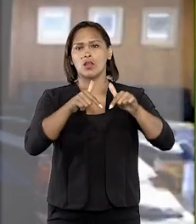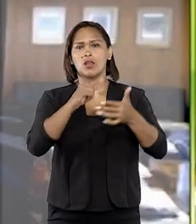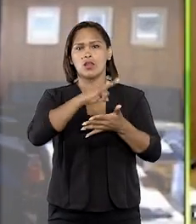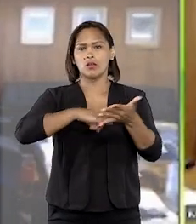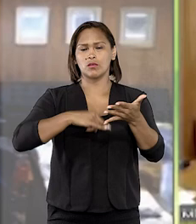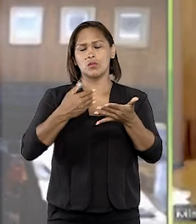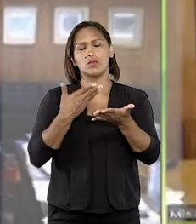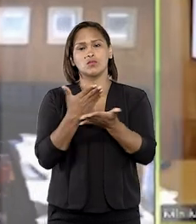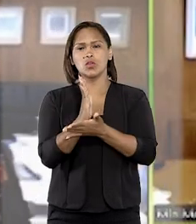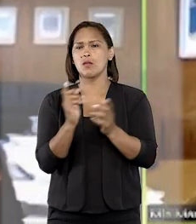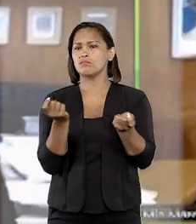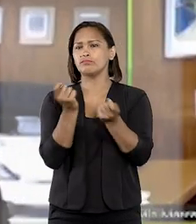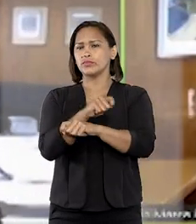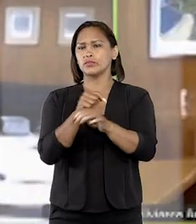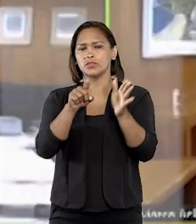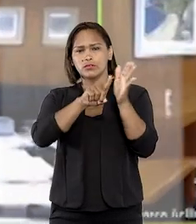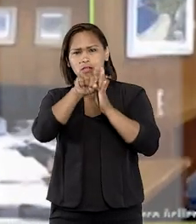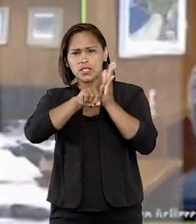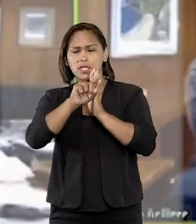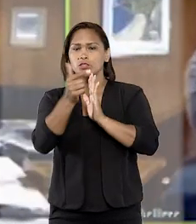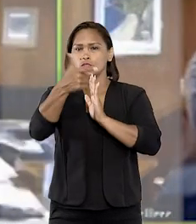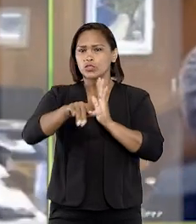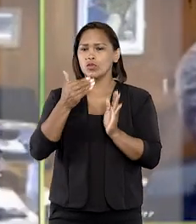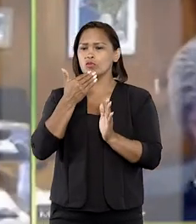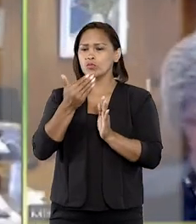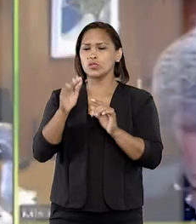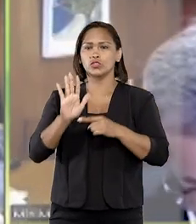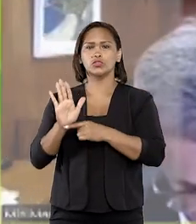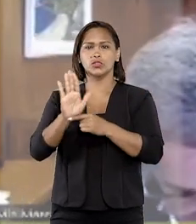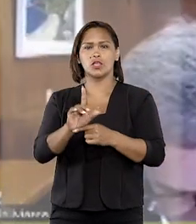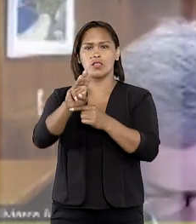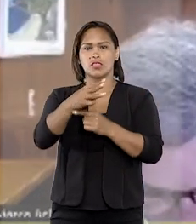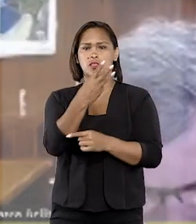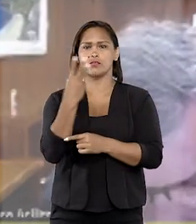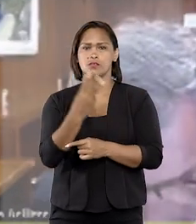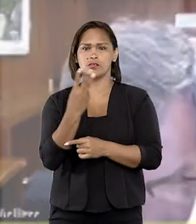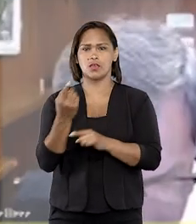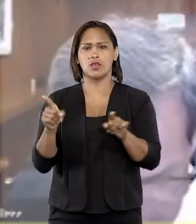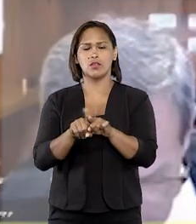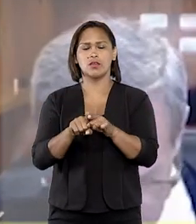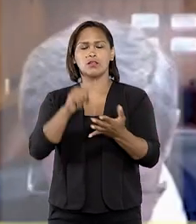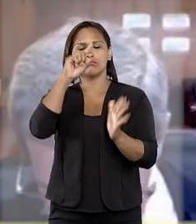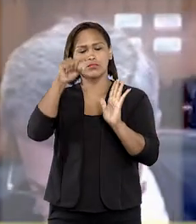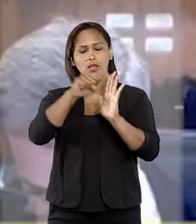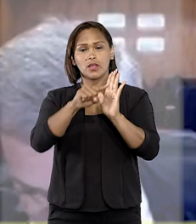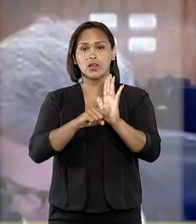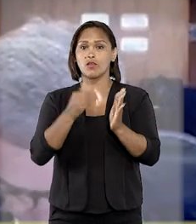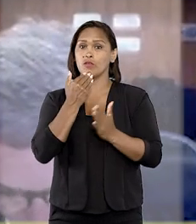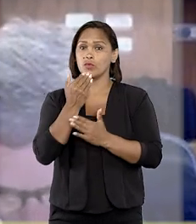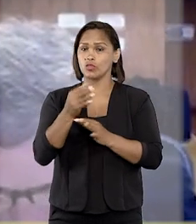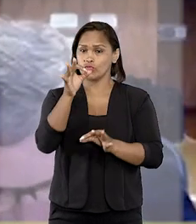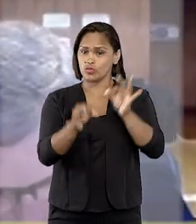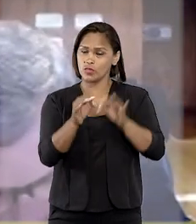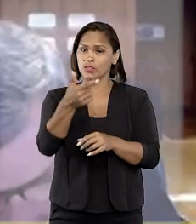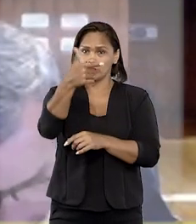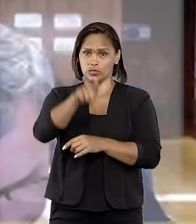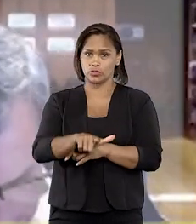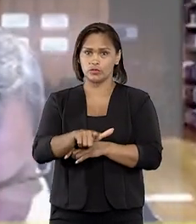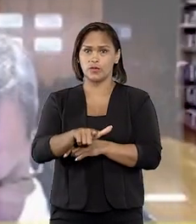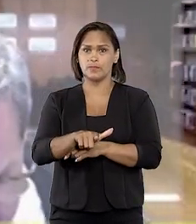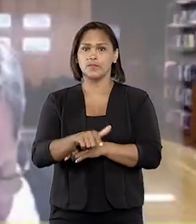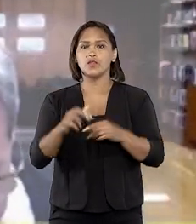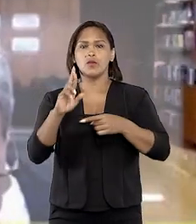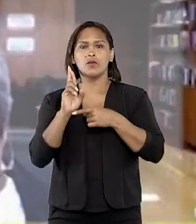despacho, que considerou incabível a análise do pedido apresentado pelo terceiro interessado e determinou que o pedido seja julgado